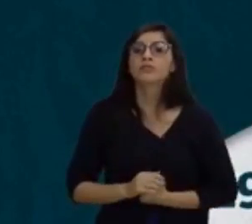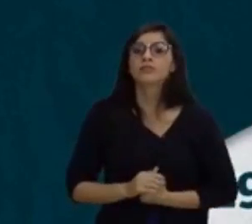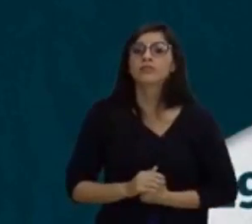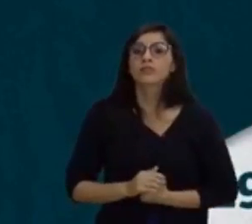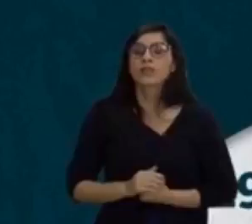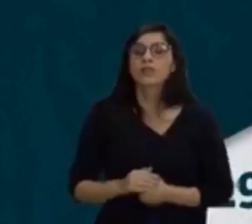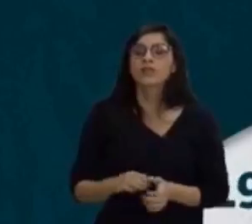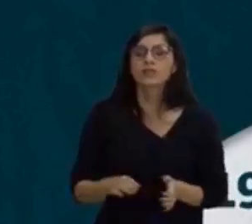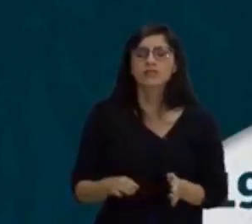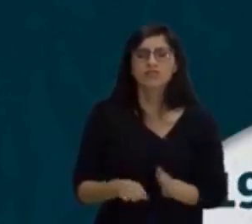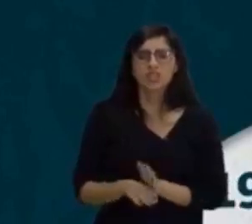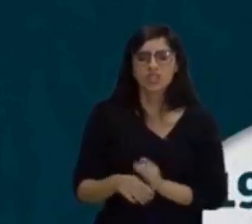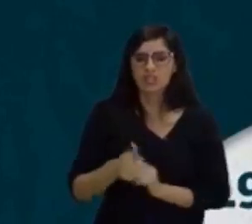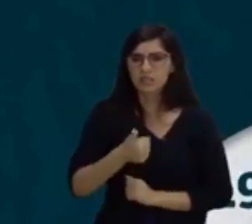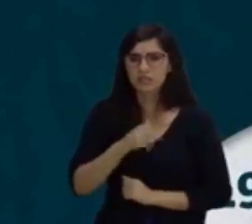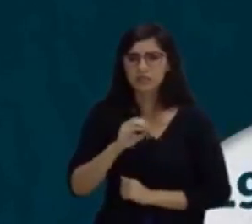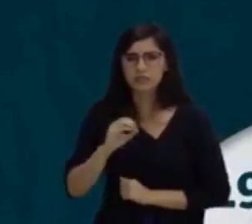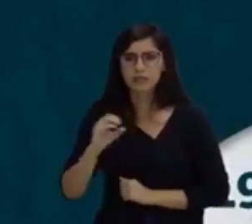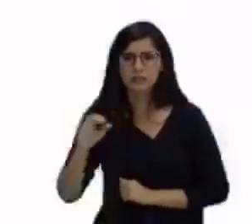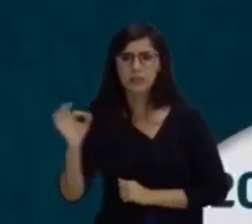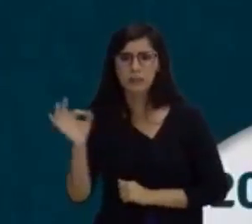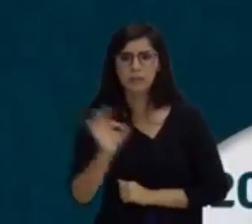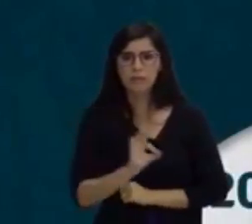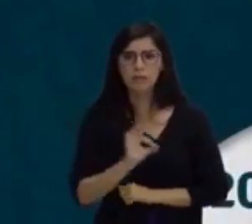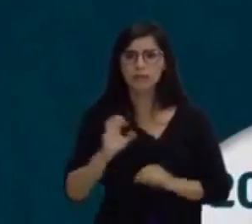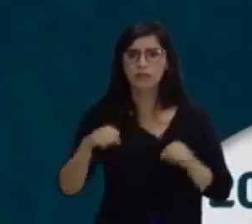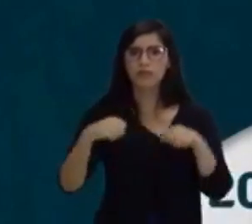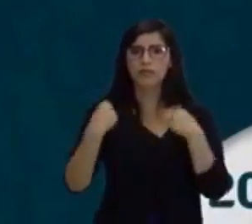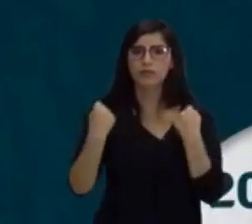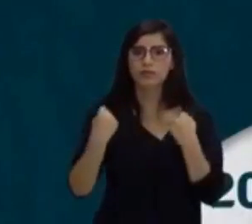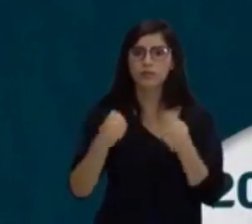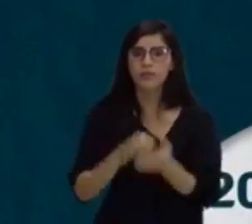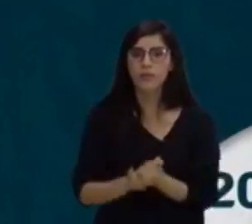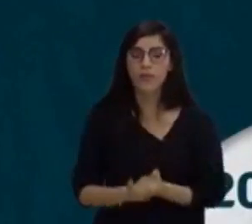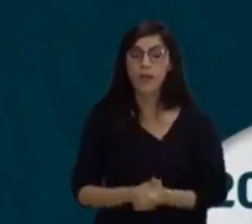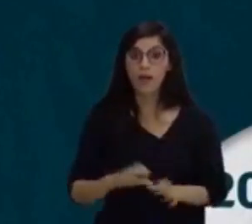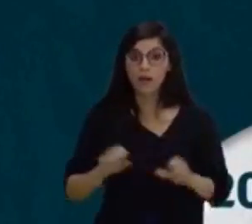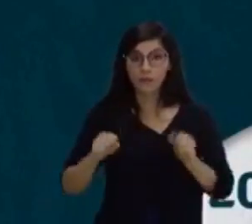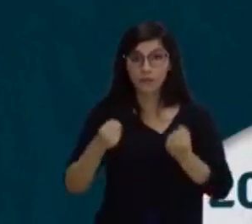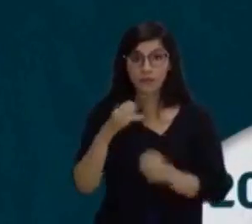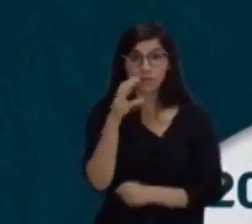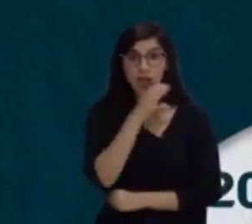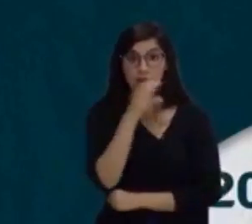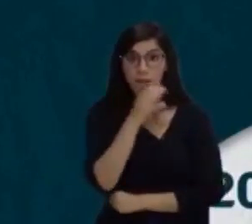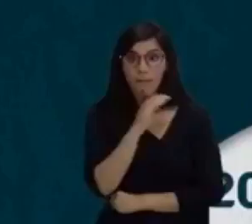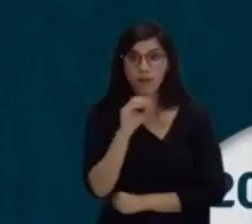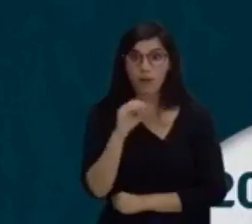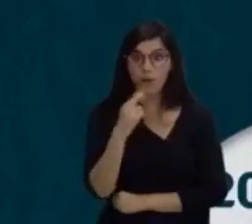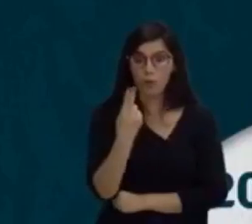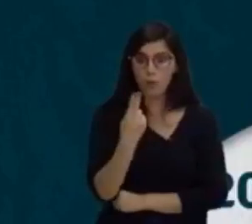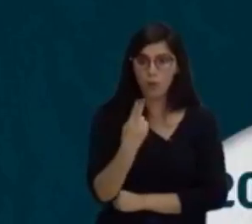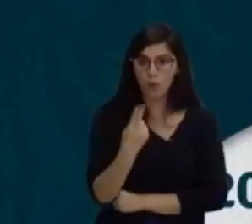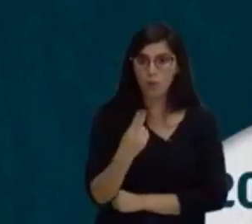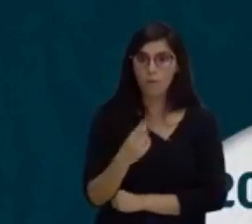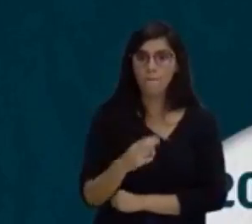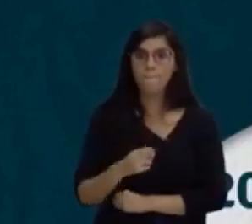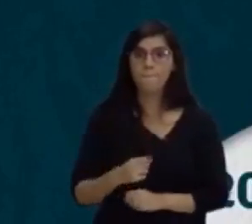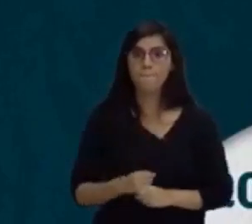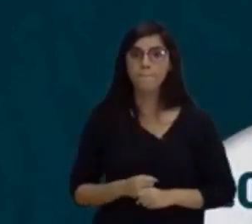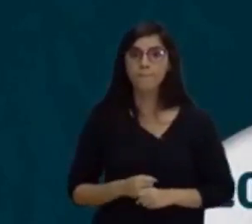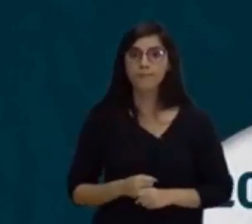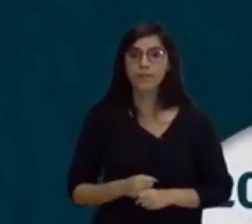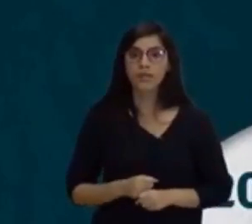Você chega até 100% da força que você pode produzir. A força rápida ou potência compreende a